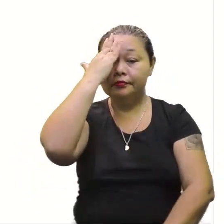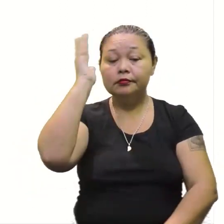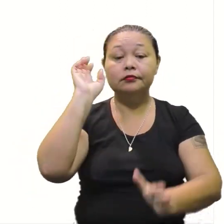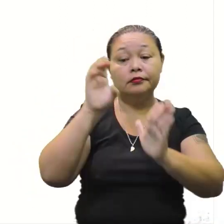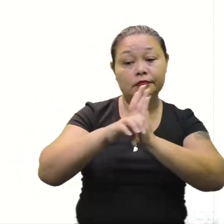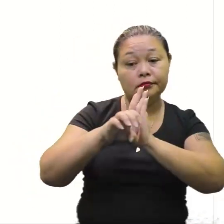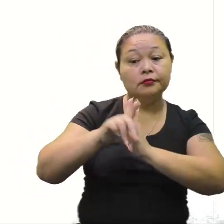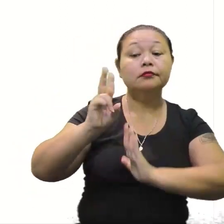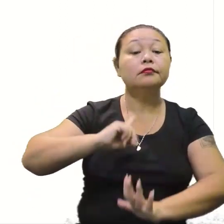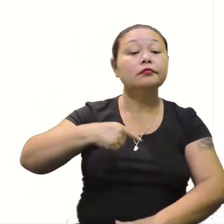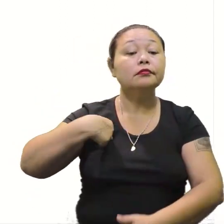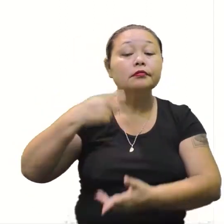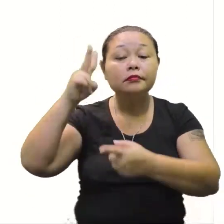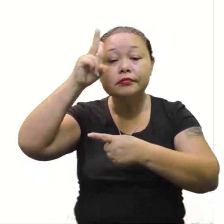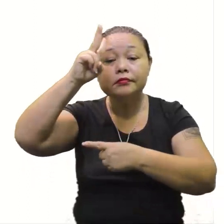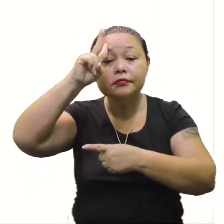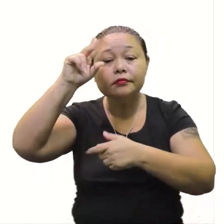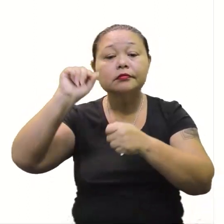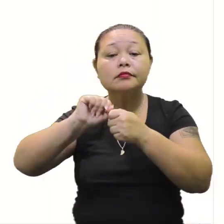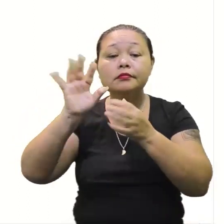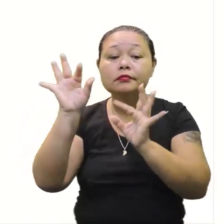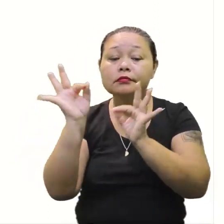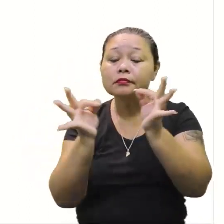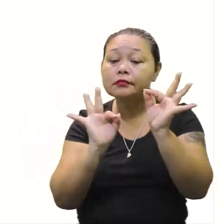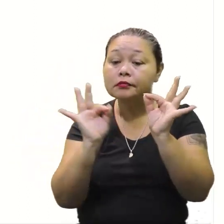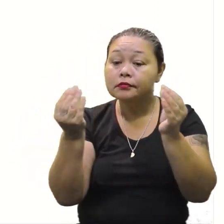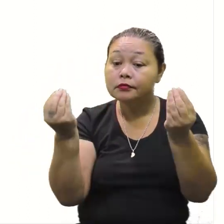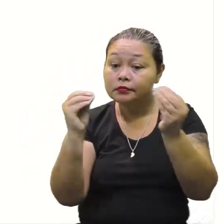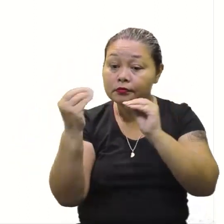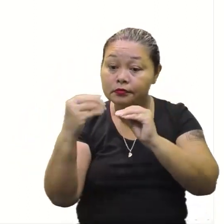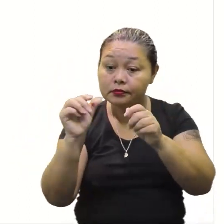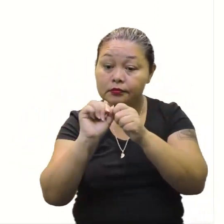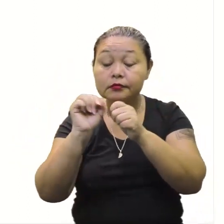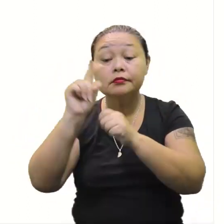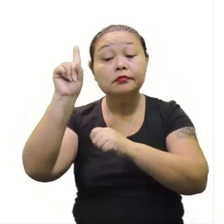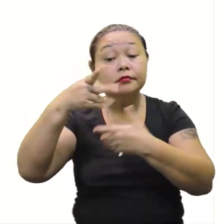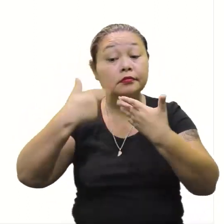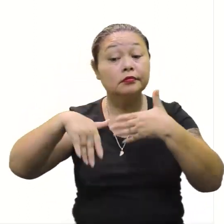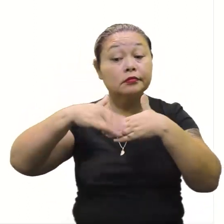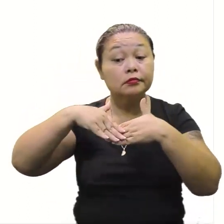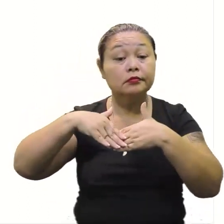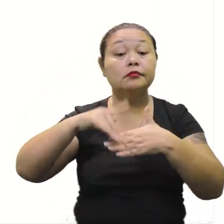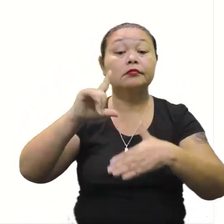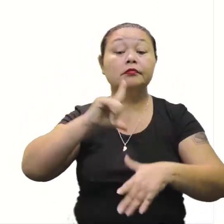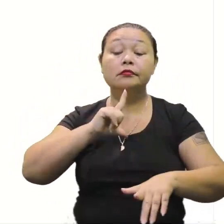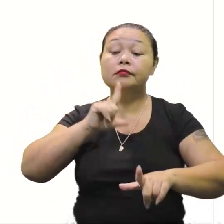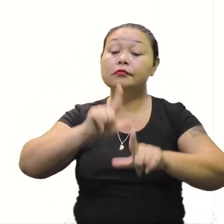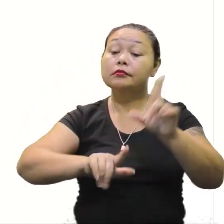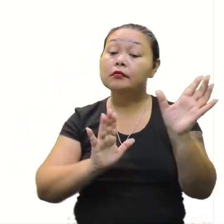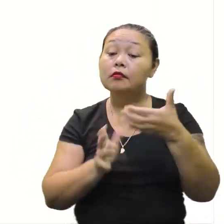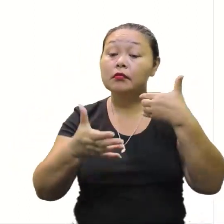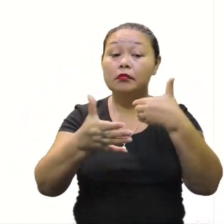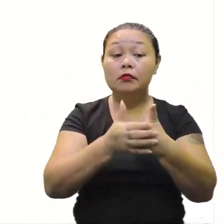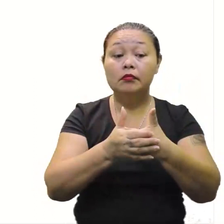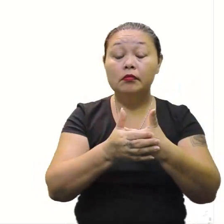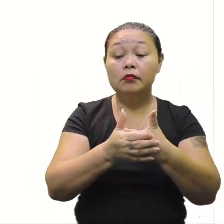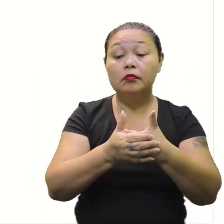conceito, mas vamos relembrar. É uma expressão matemática que possui em sua composição incógnitas,